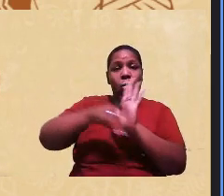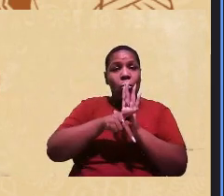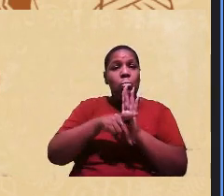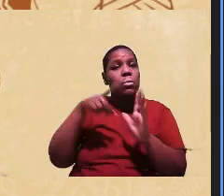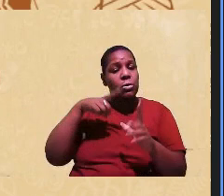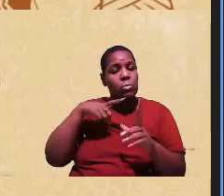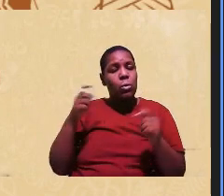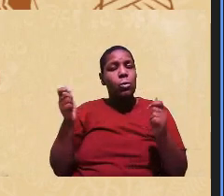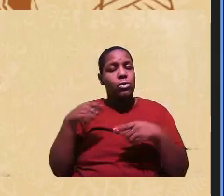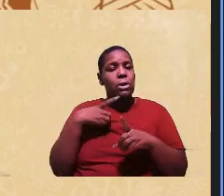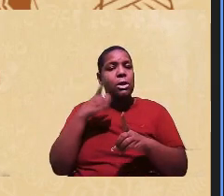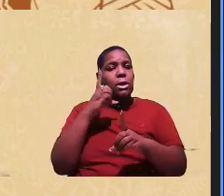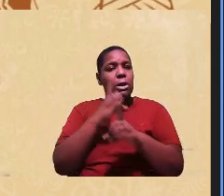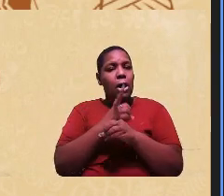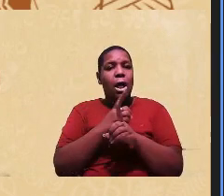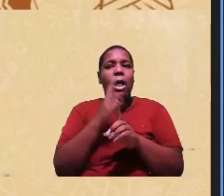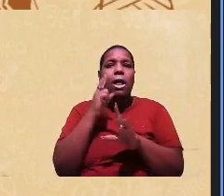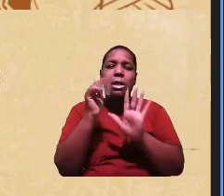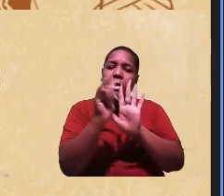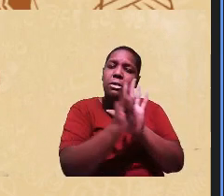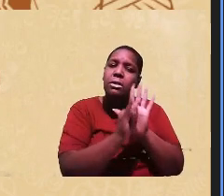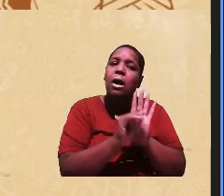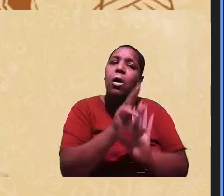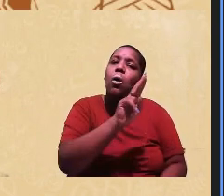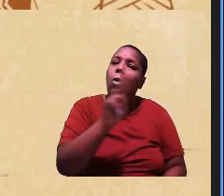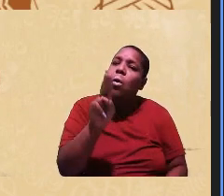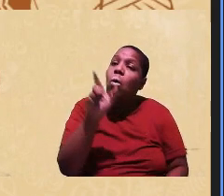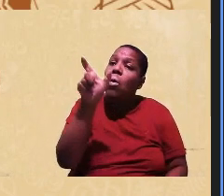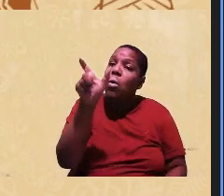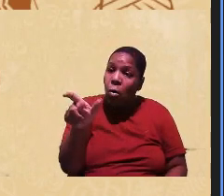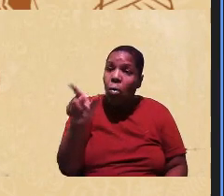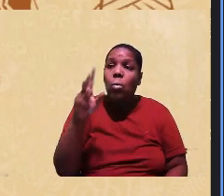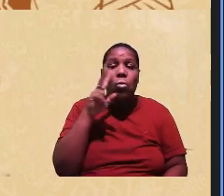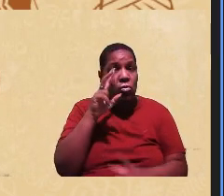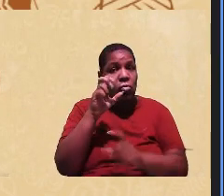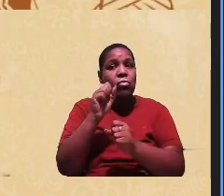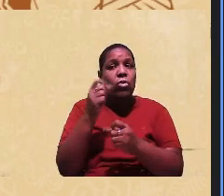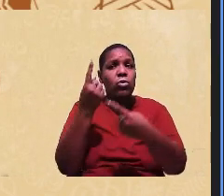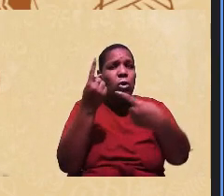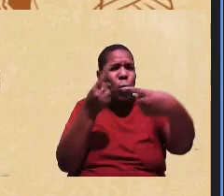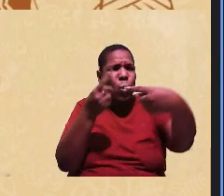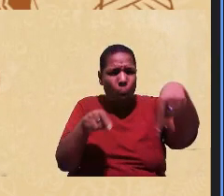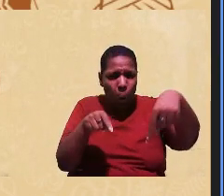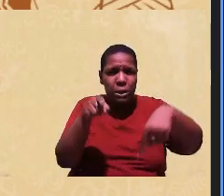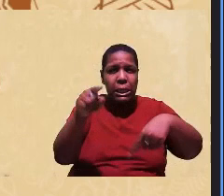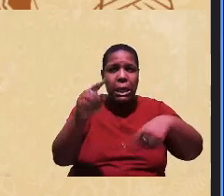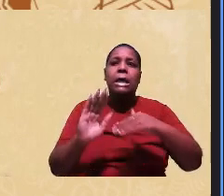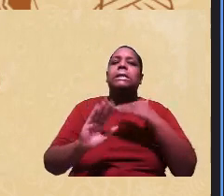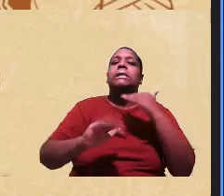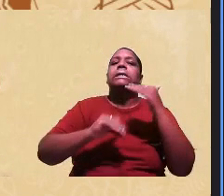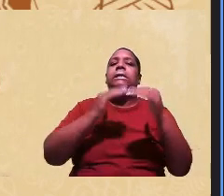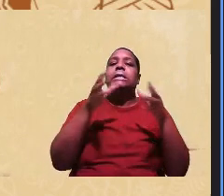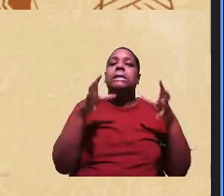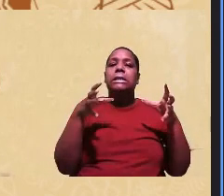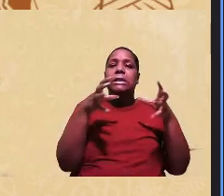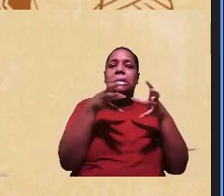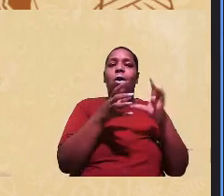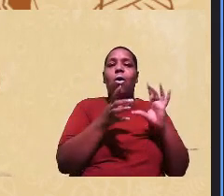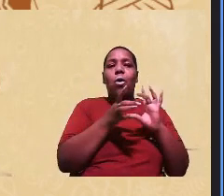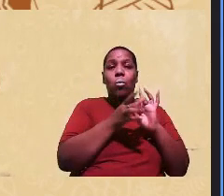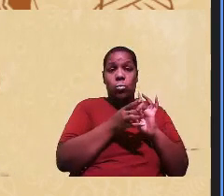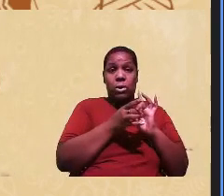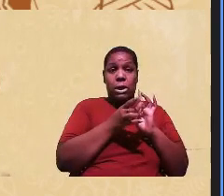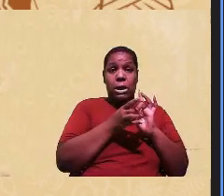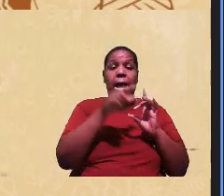identificando e nomeando assim os fatores e forças que caminham contrários ao desenvolvimento de comunhão e dentro dessa